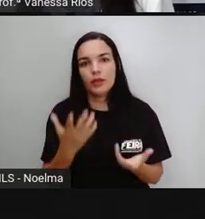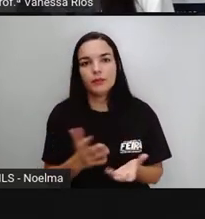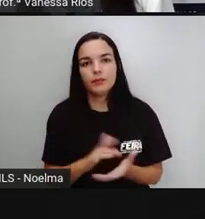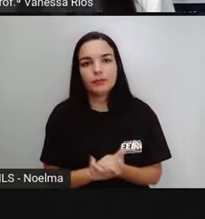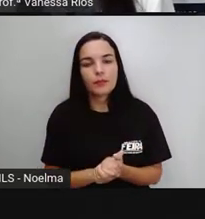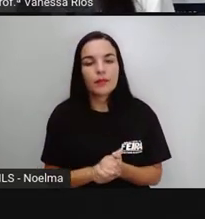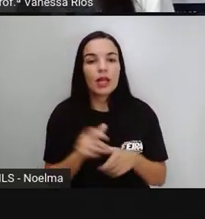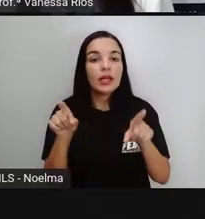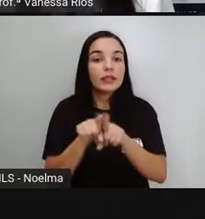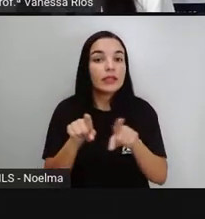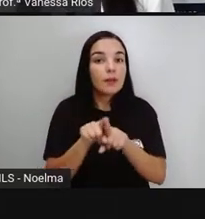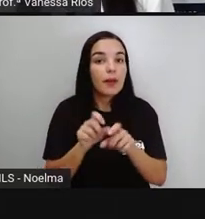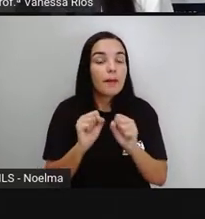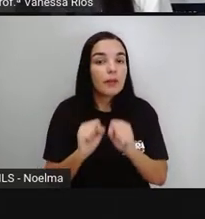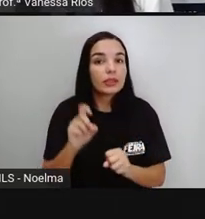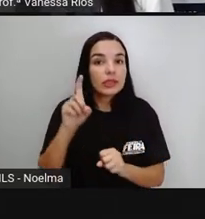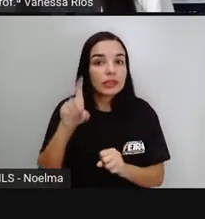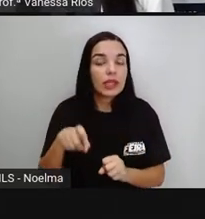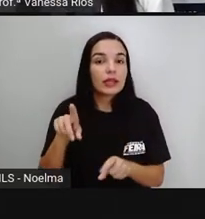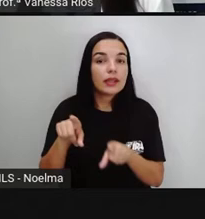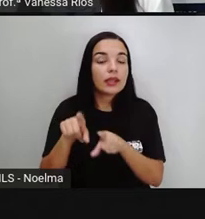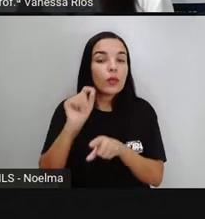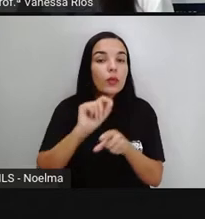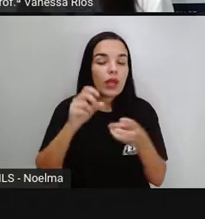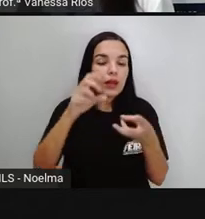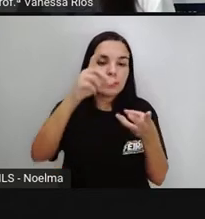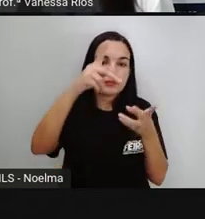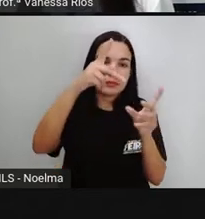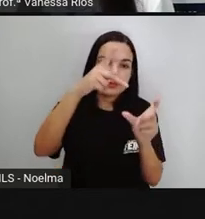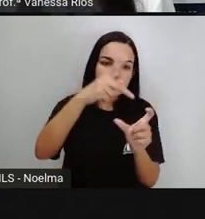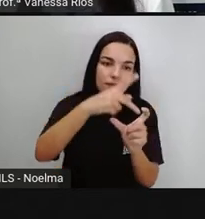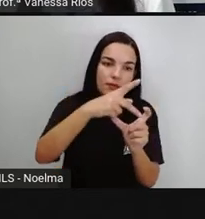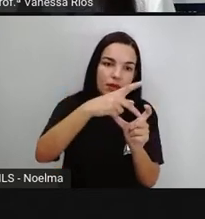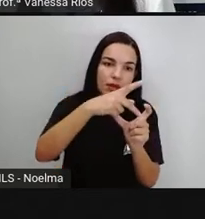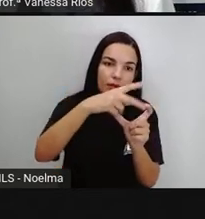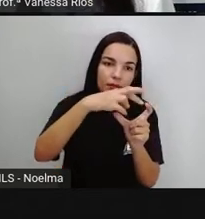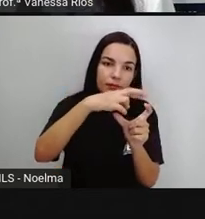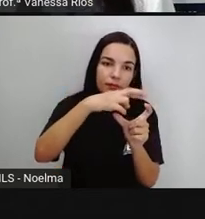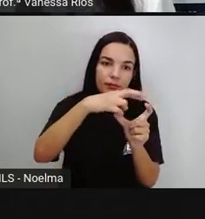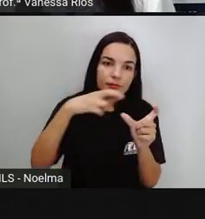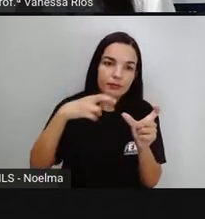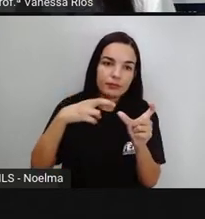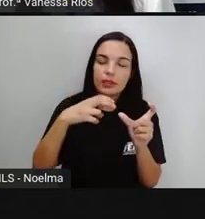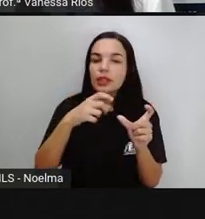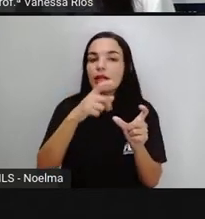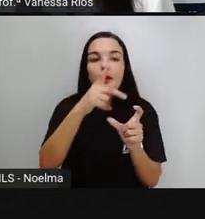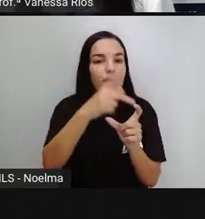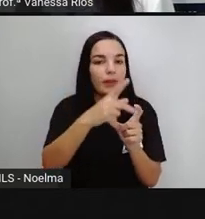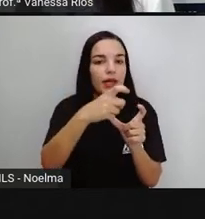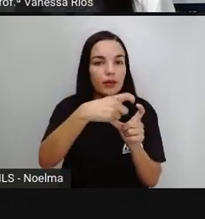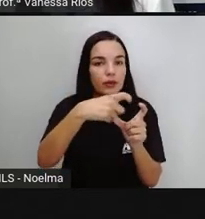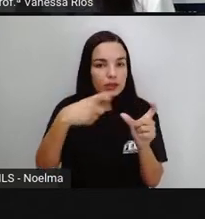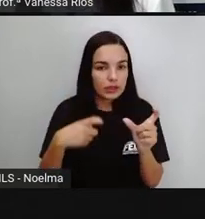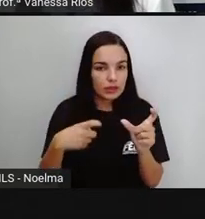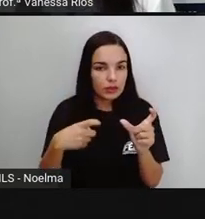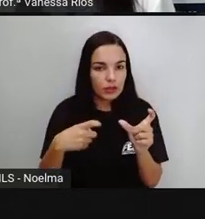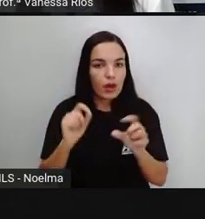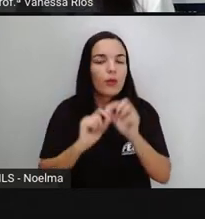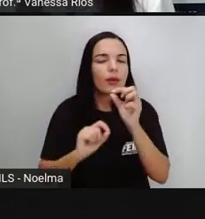tônicas também podem ser classificadas em paroxítonas. E é quando a sílaba tônica é a